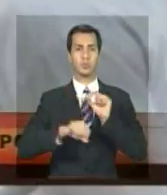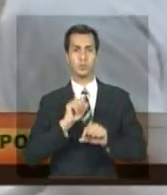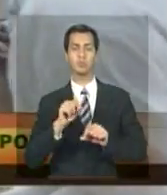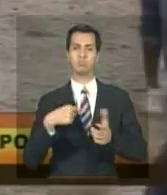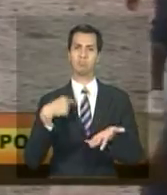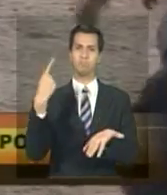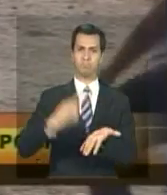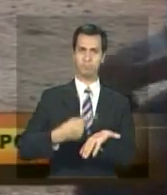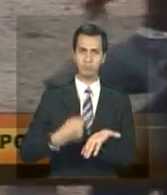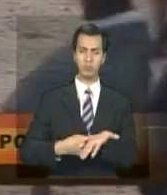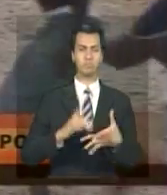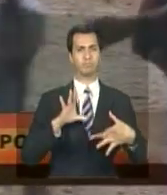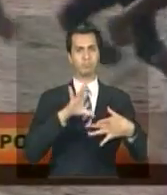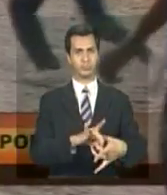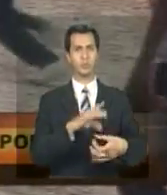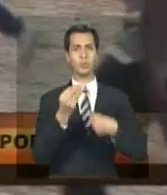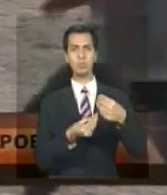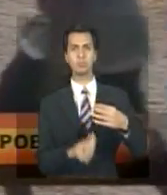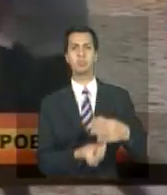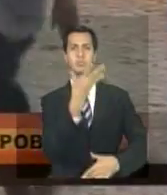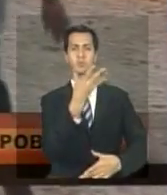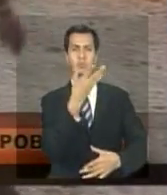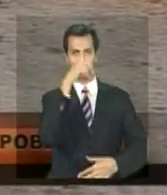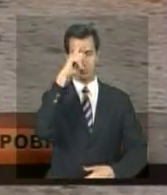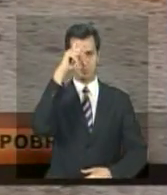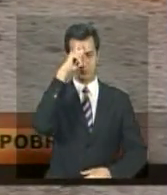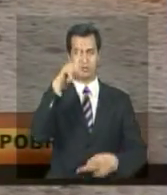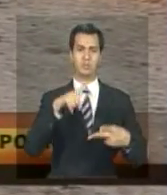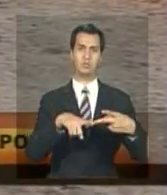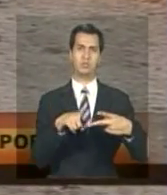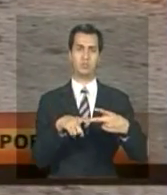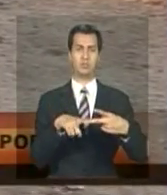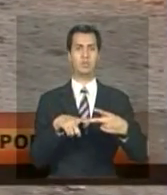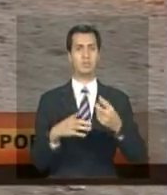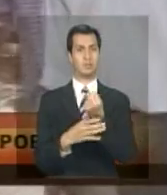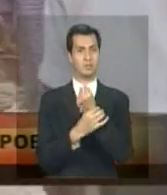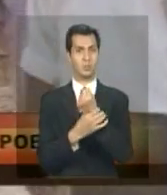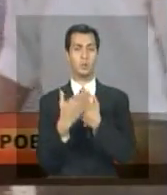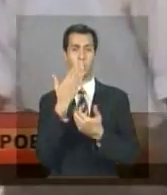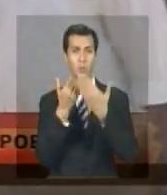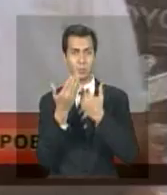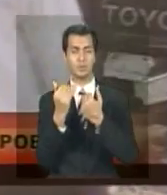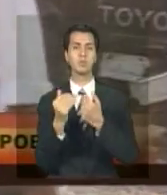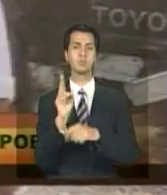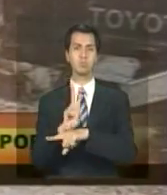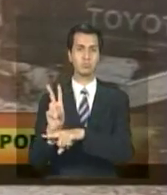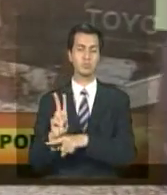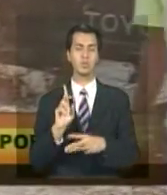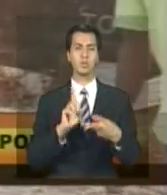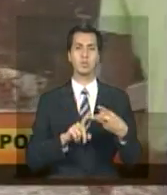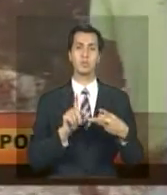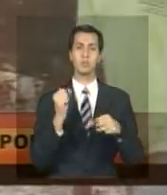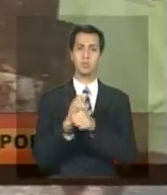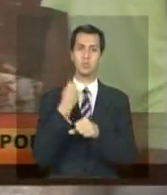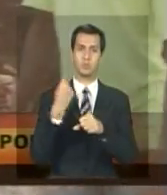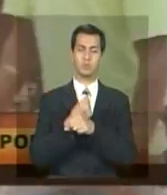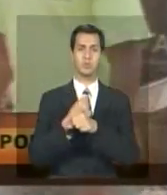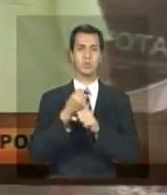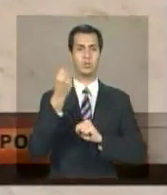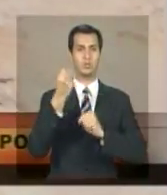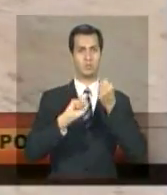implementação de unidades de saúde, fortalecimento da segurança alimentar e construção de uma usina